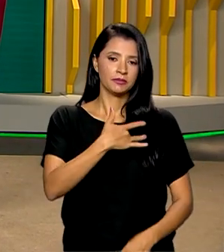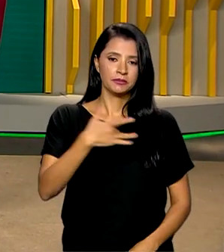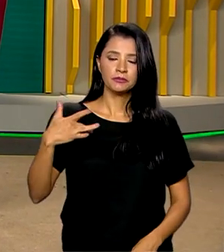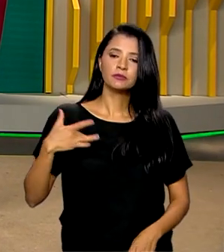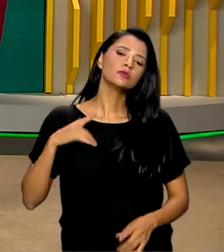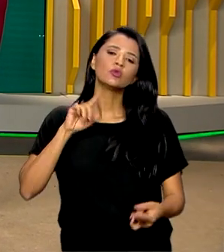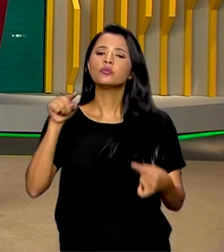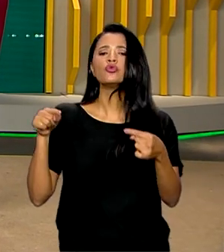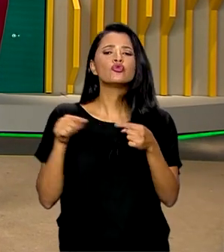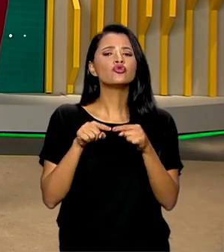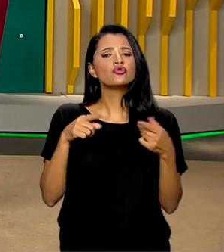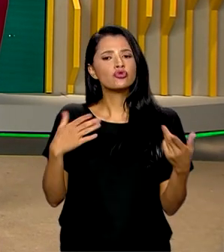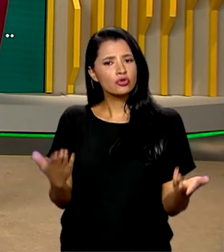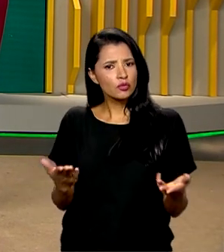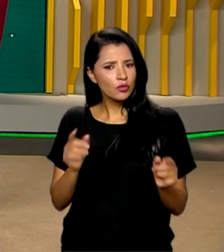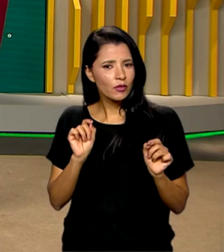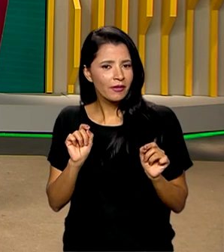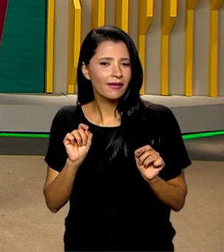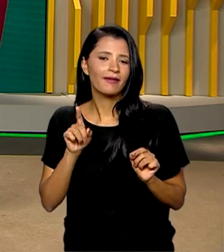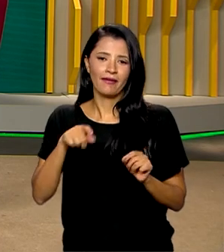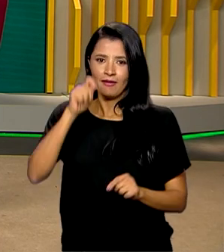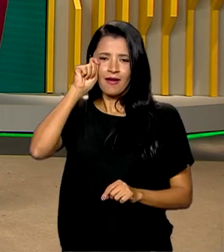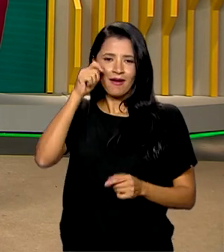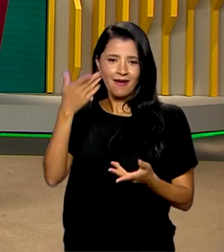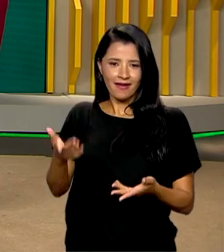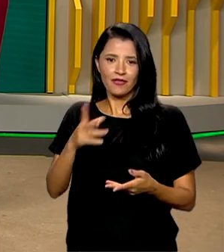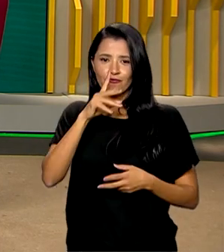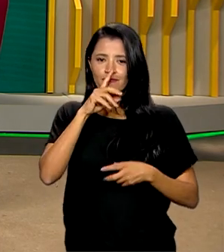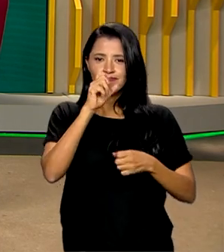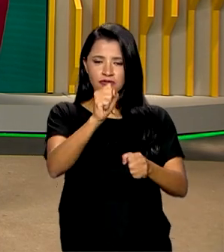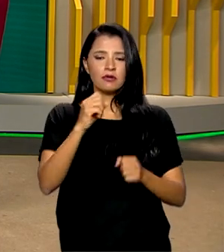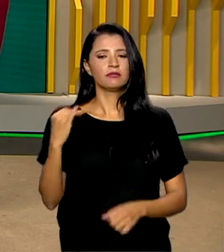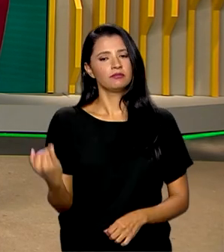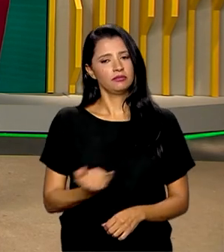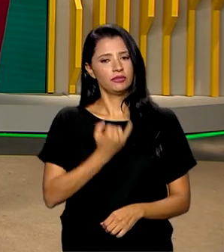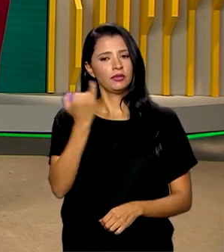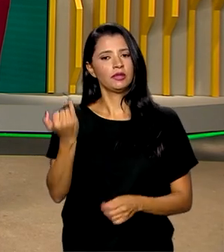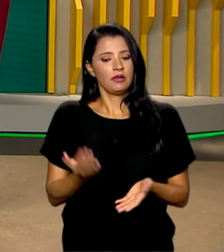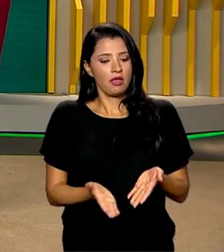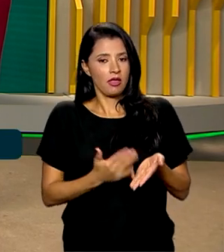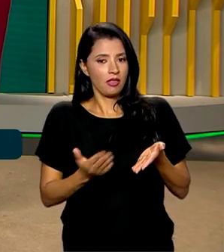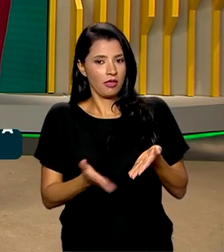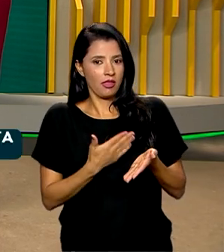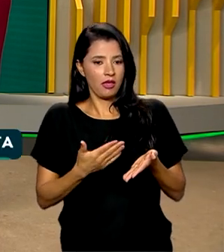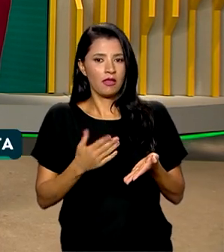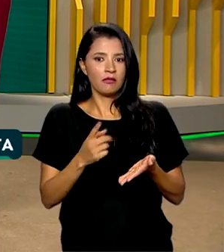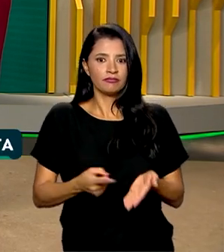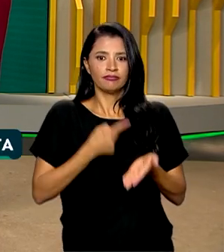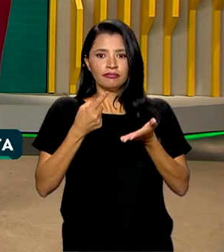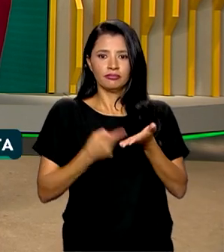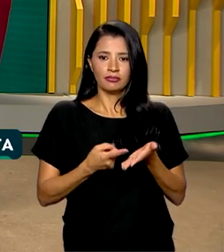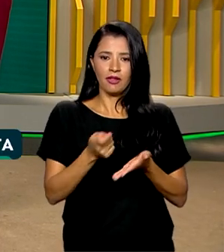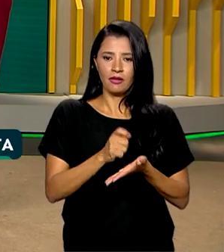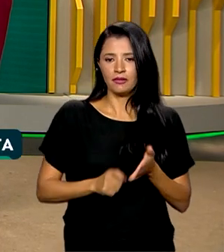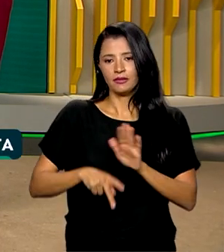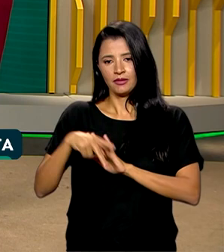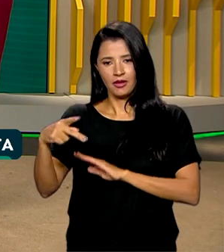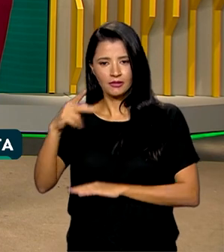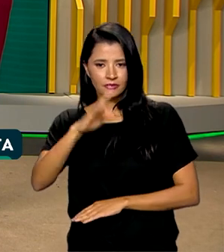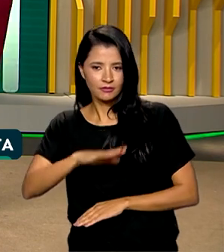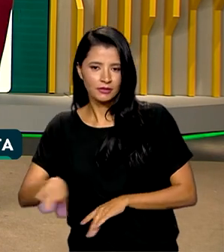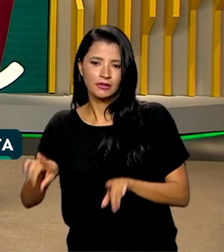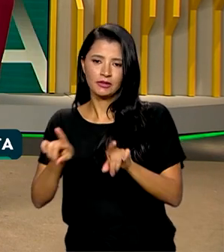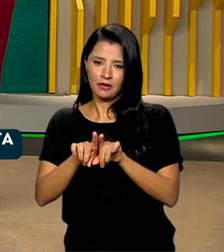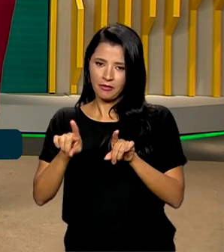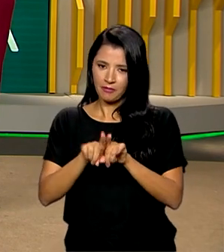O objetivo dessa campanha é reforçar a importância de se atualizar a caderneta de vacinas, tanto das crianças quanto dos